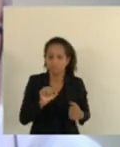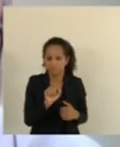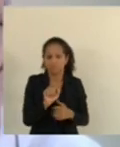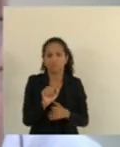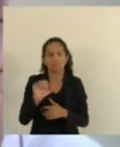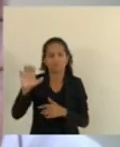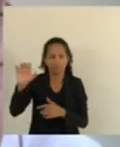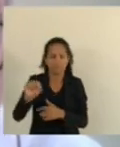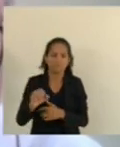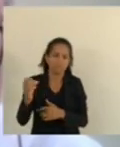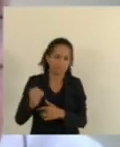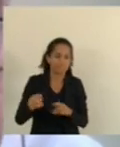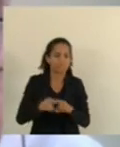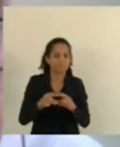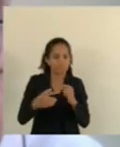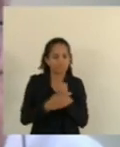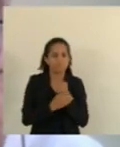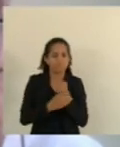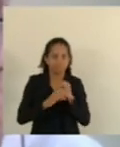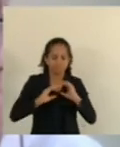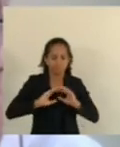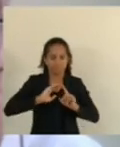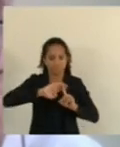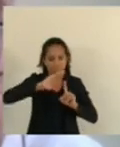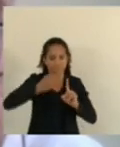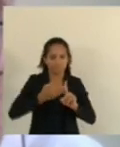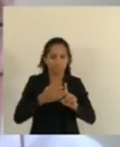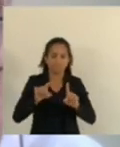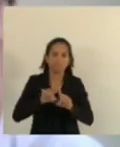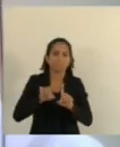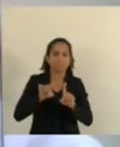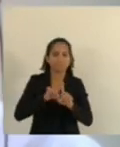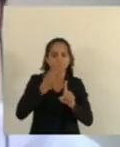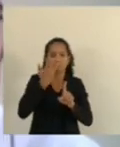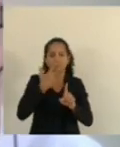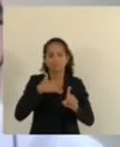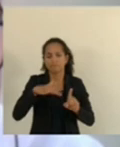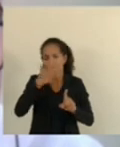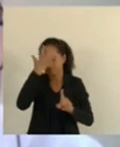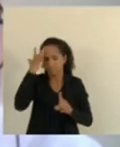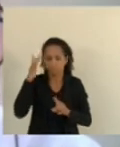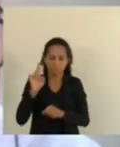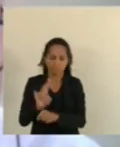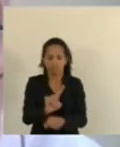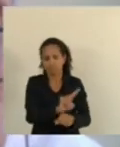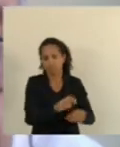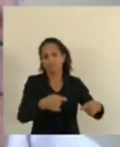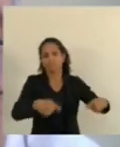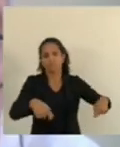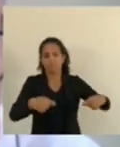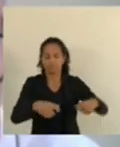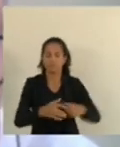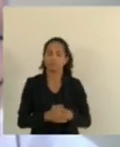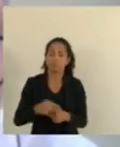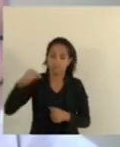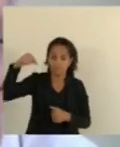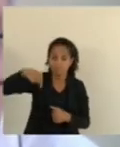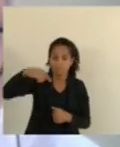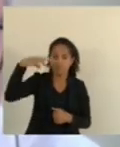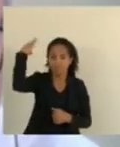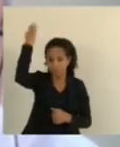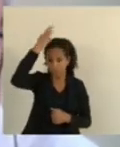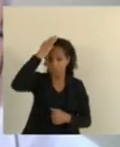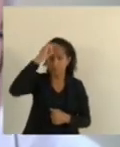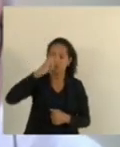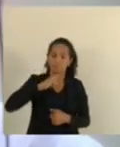proteção A maternidade E a infância Na assistência Aos desamparados No nosso estado Existe uma